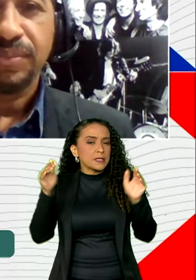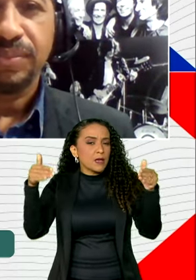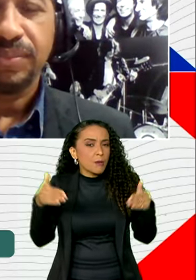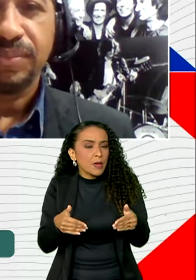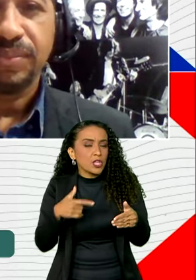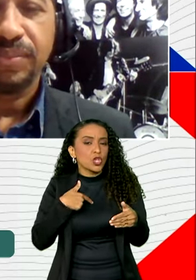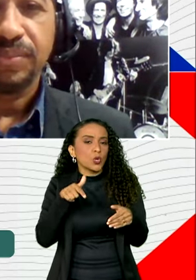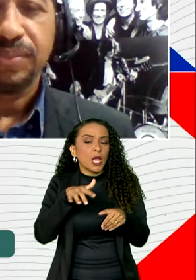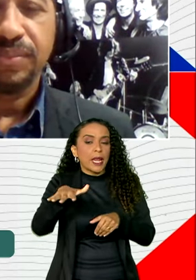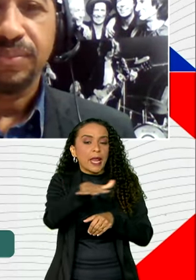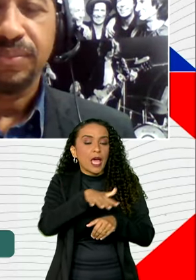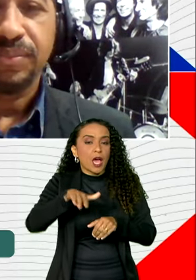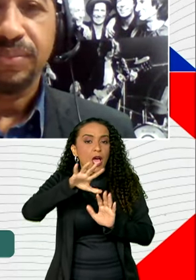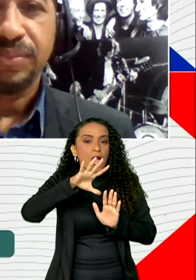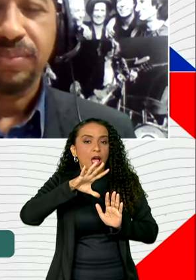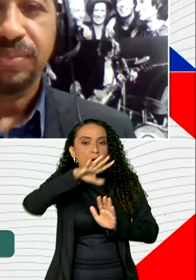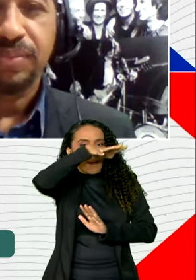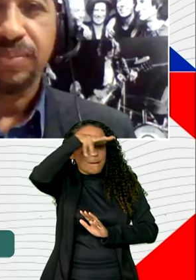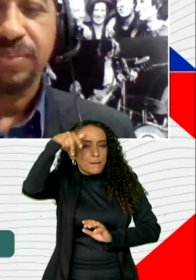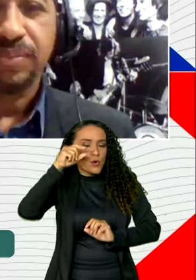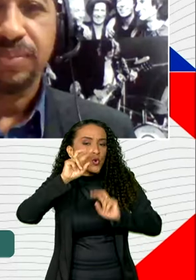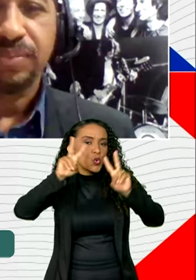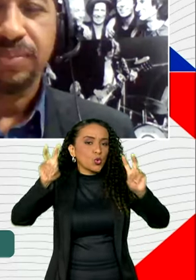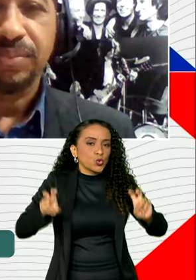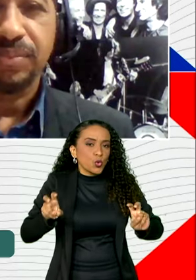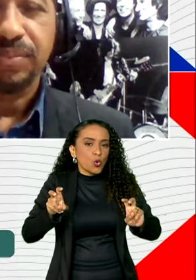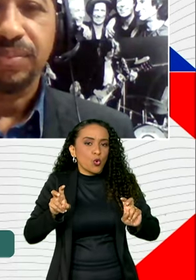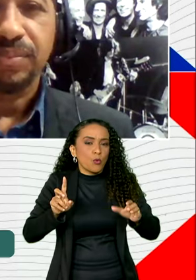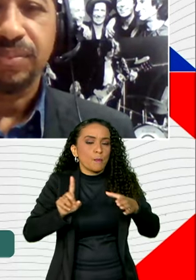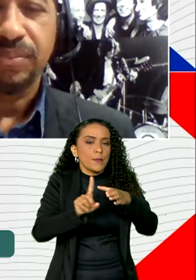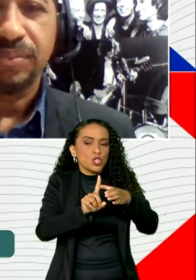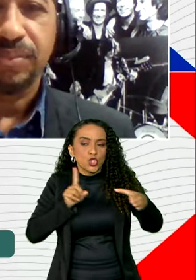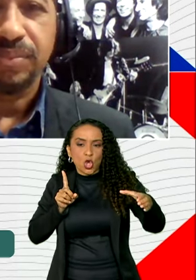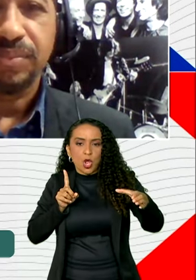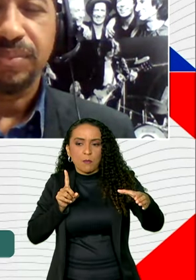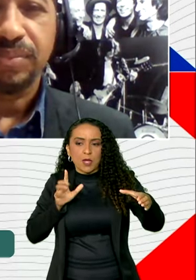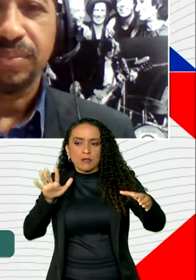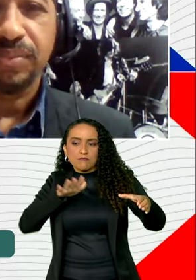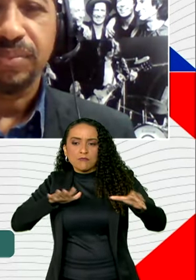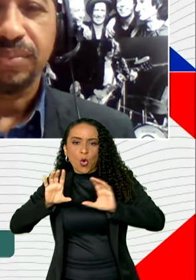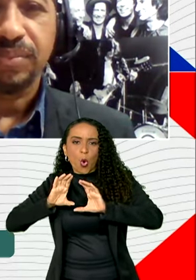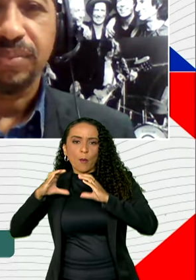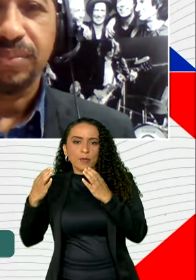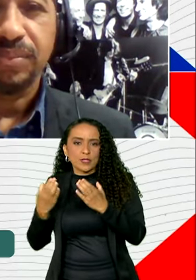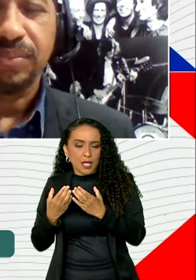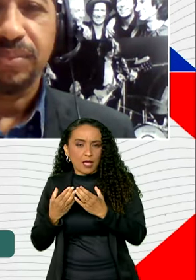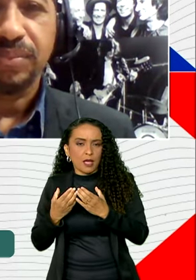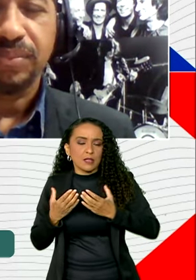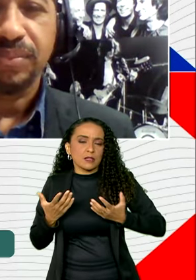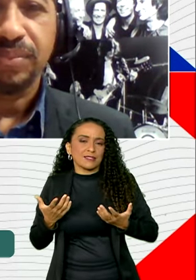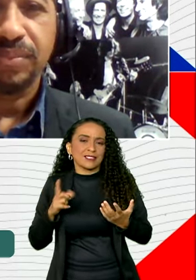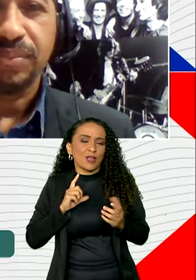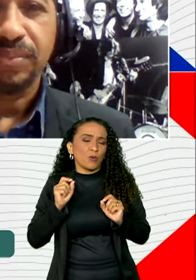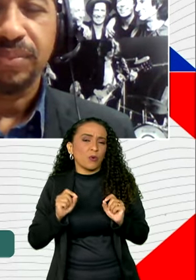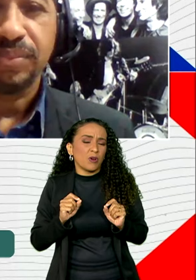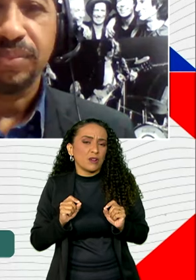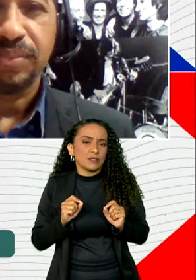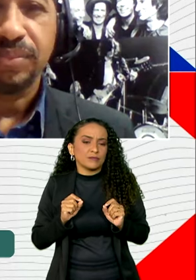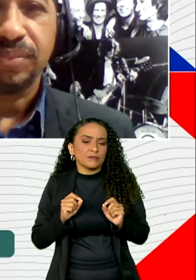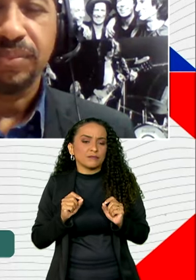eu diria, na região amazônica, com relação ao isolamento de algumas comunidades, o que leva a